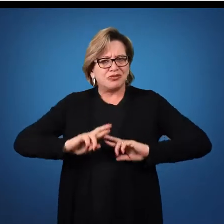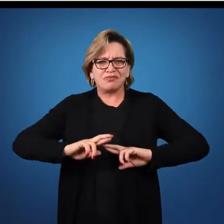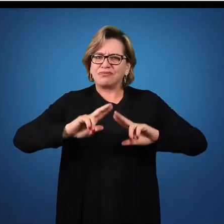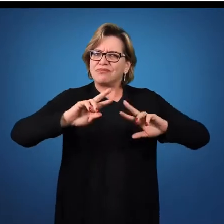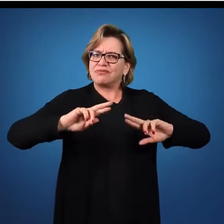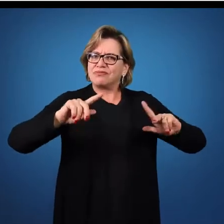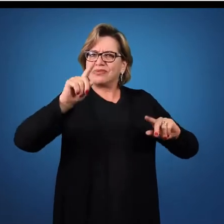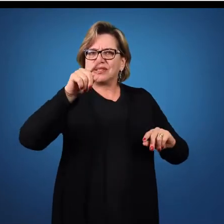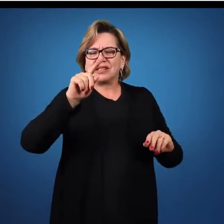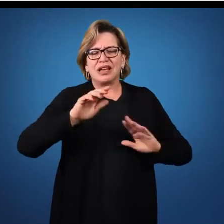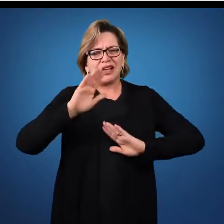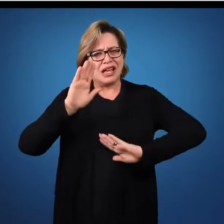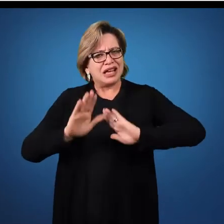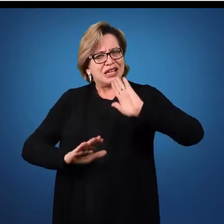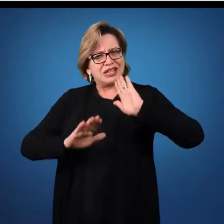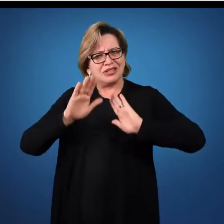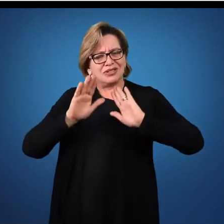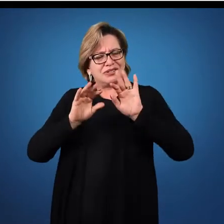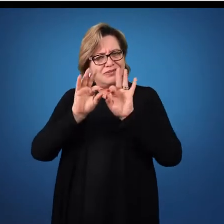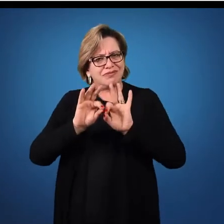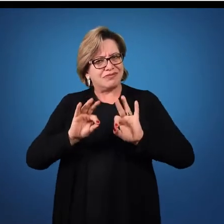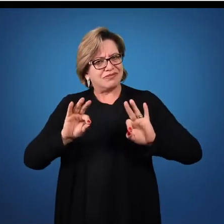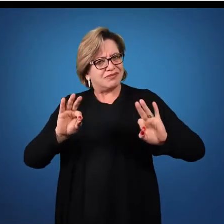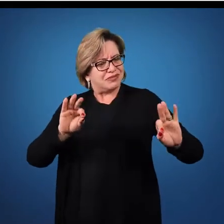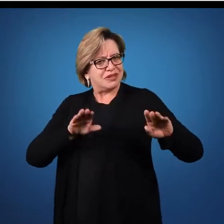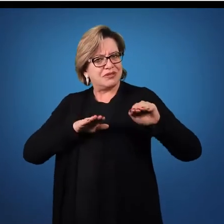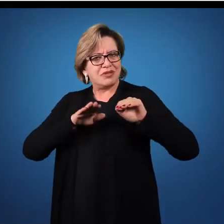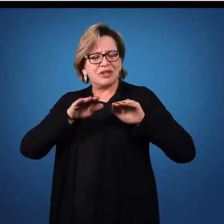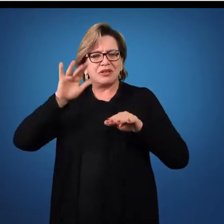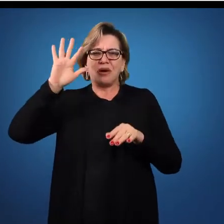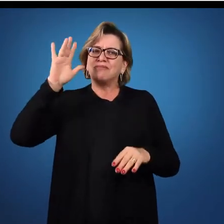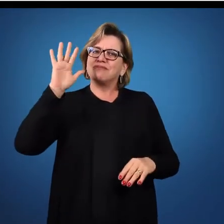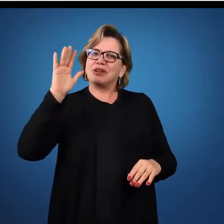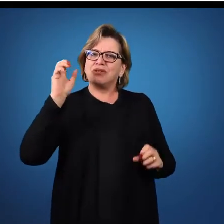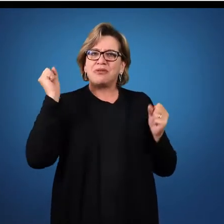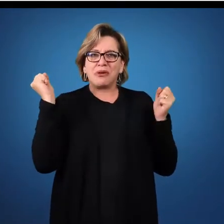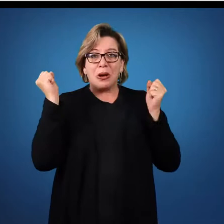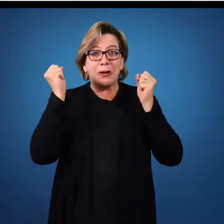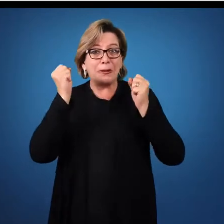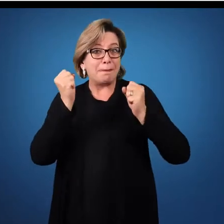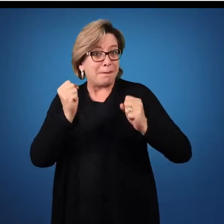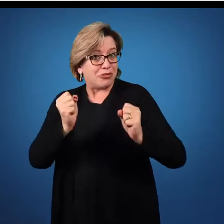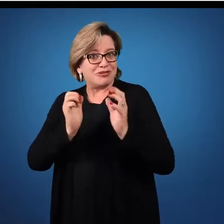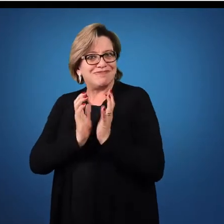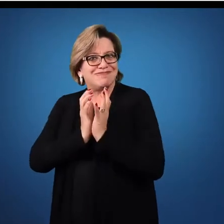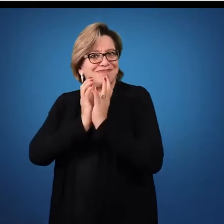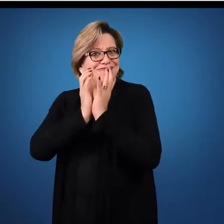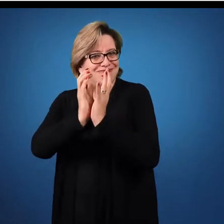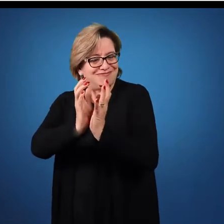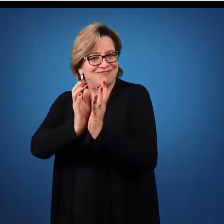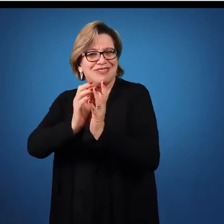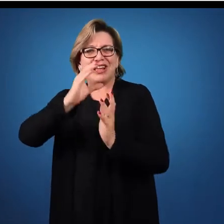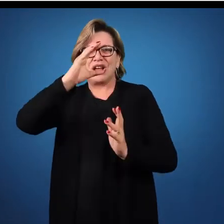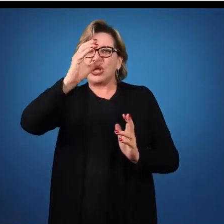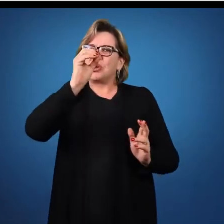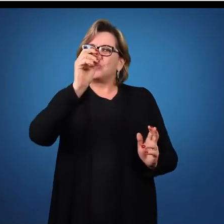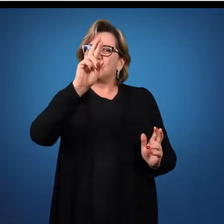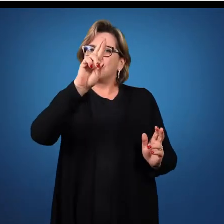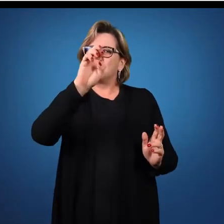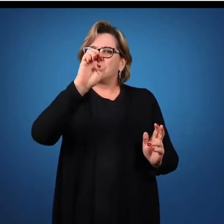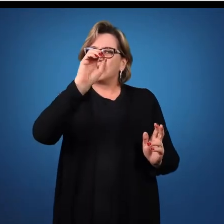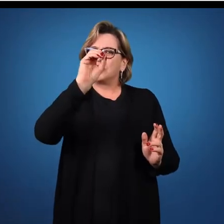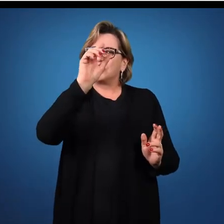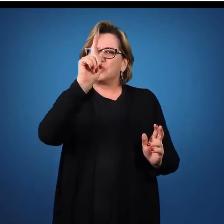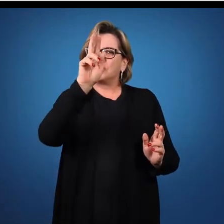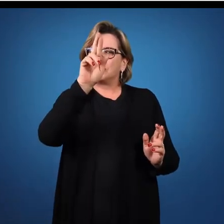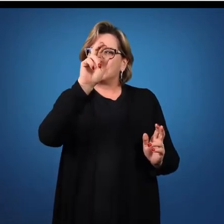formas. Às vezes, um simples movimento das mãos pode fazer parte de uma coreografia. E para isso,